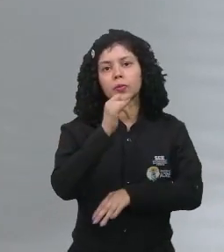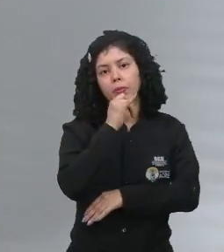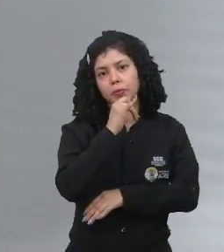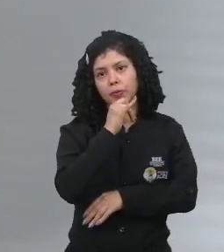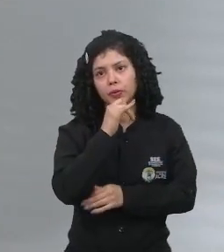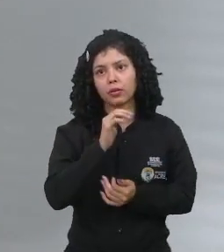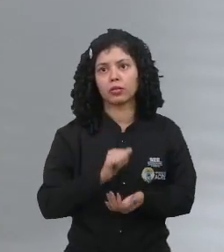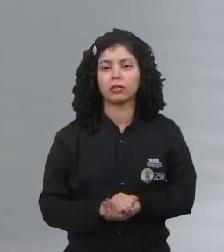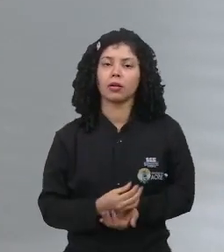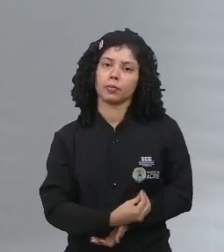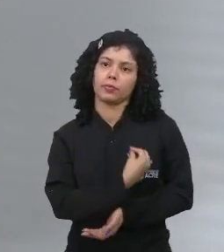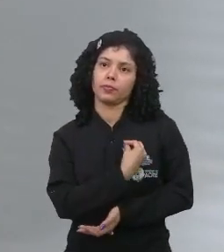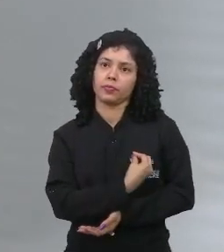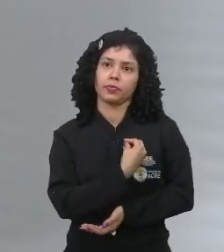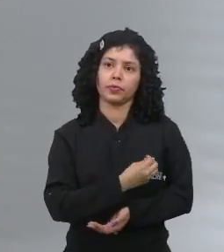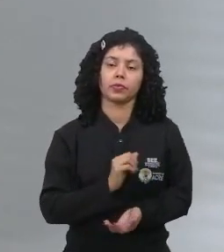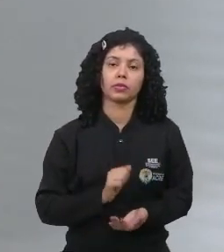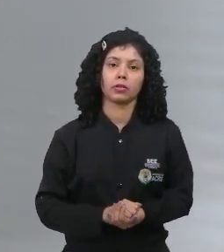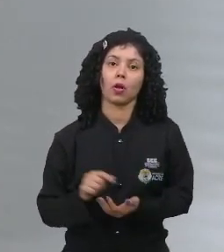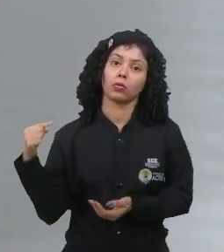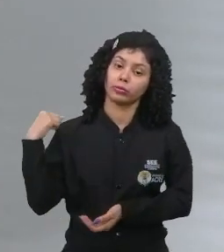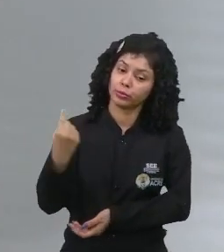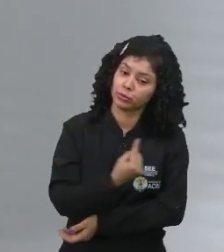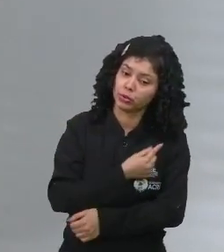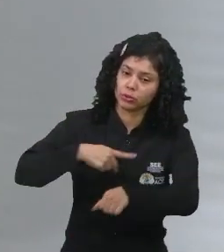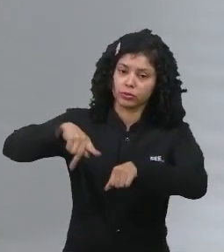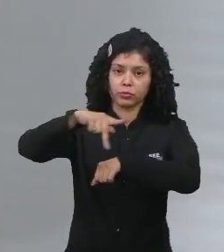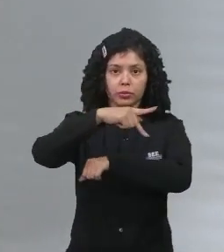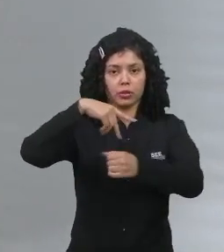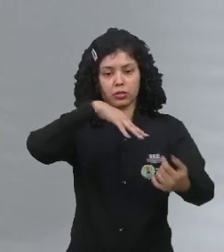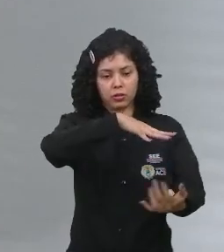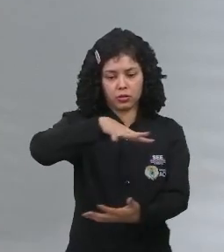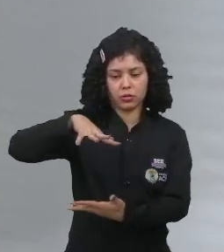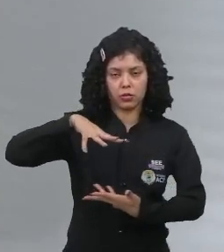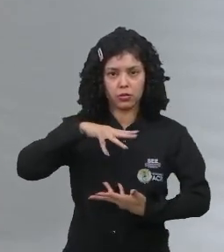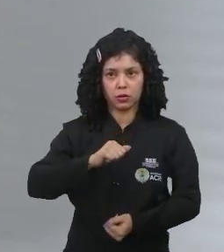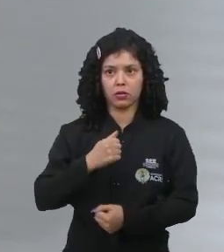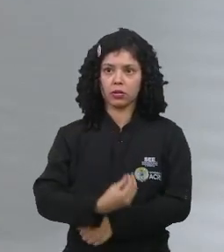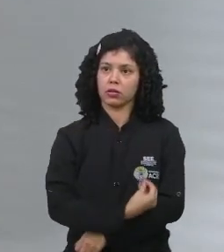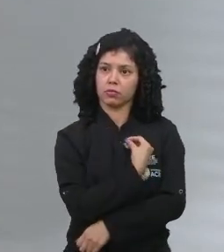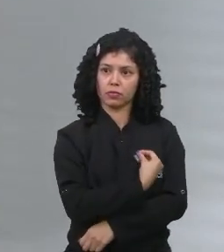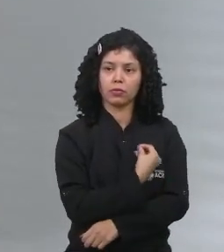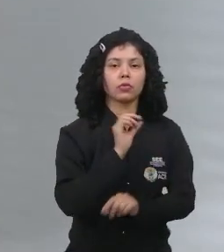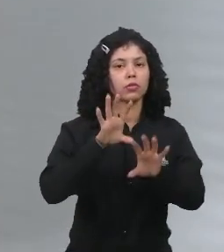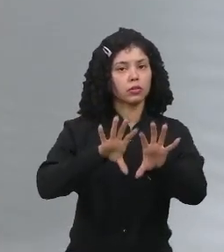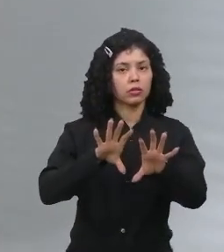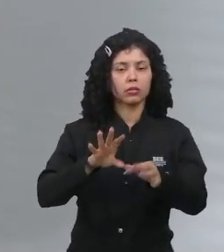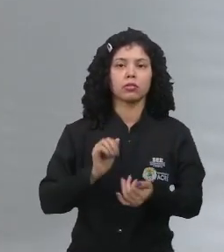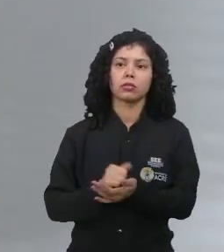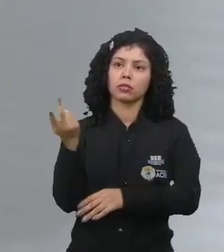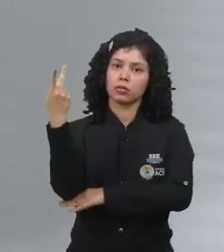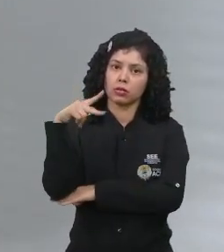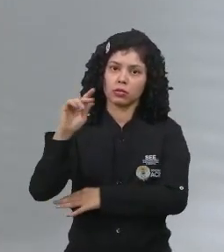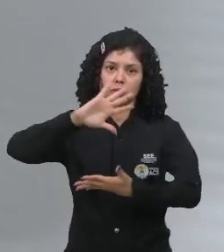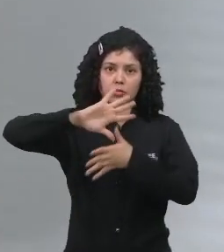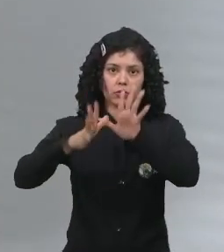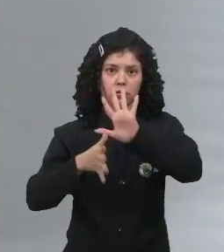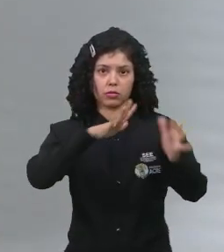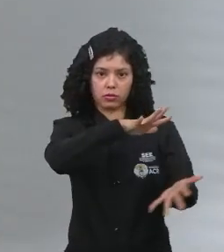podemos presenciar, aliás, o nosso país, o mundo inteiro, vivenciou isso no período da